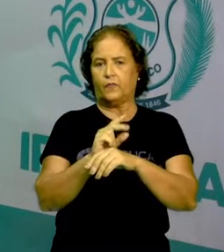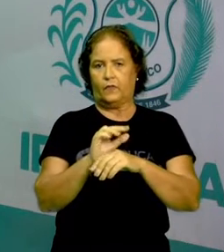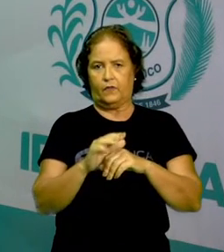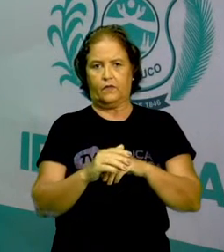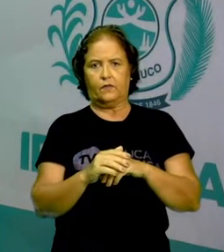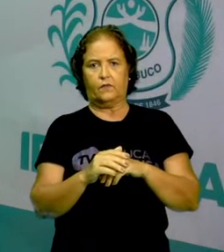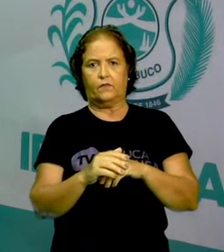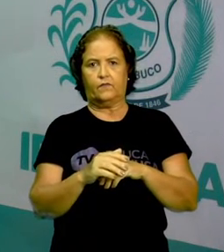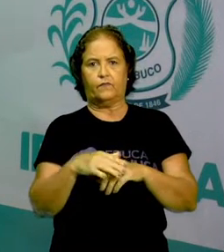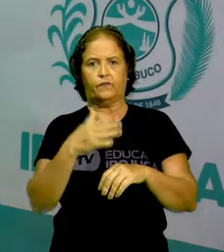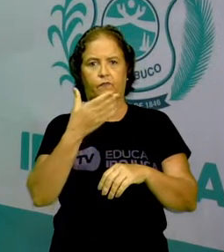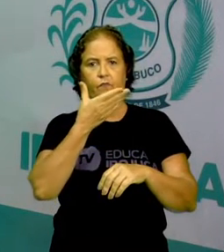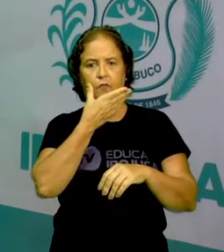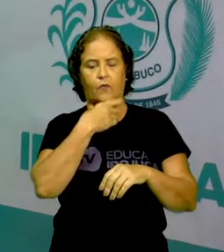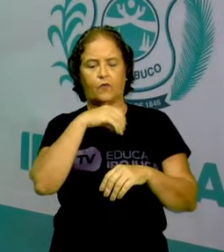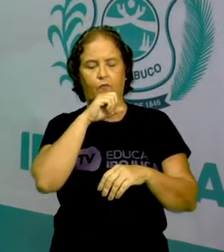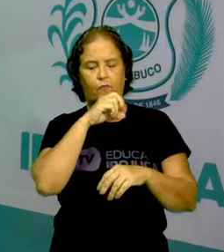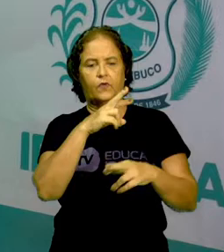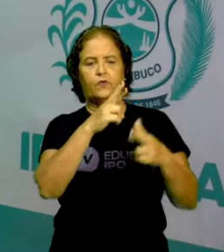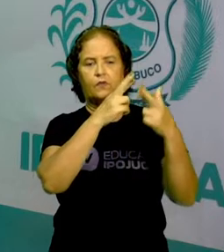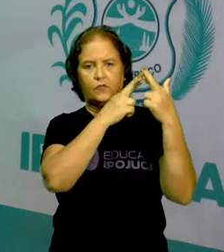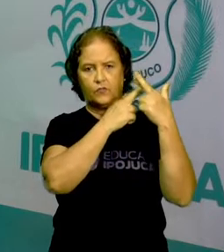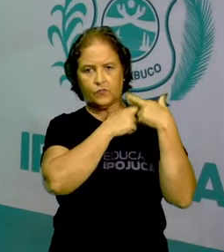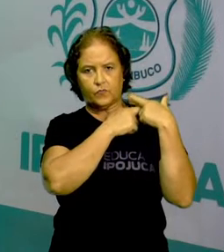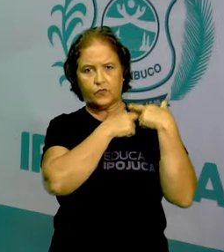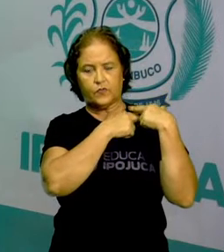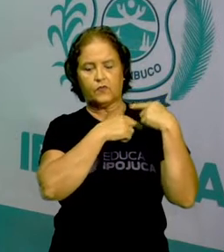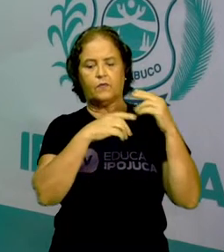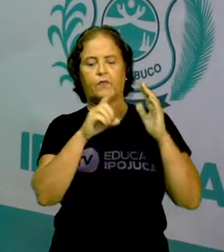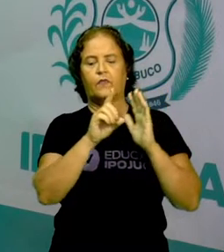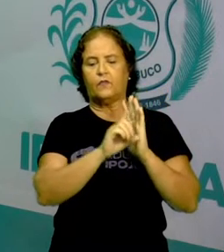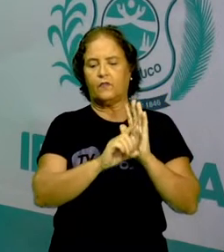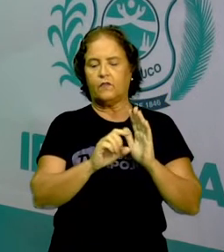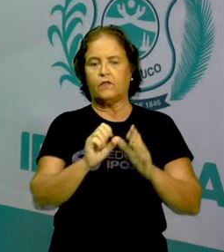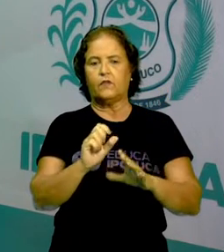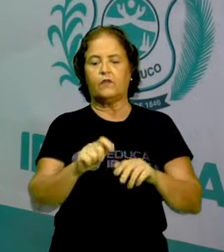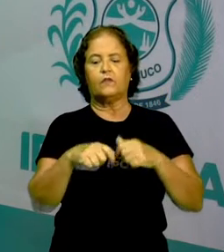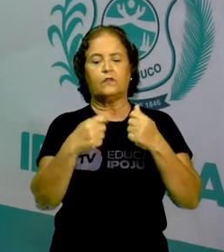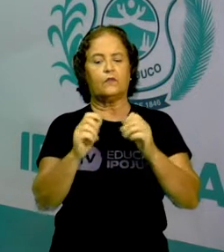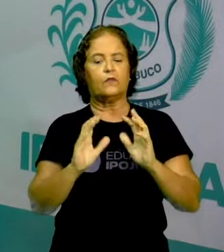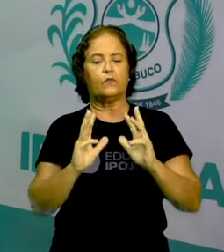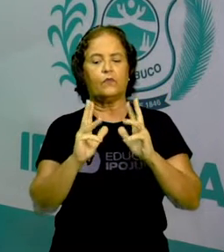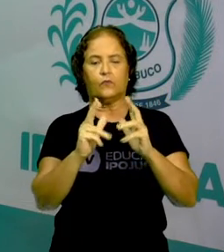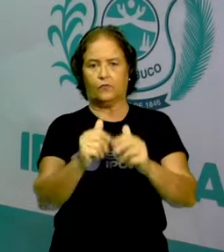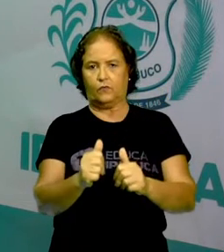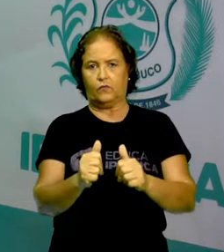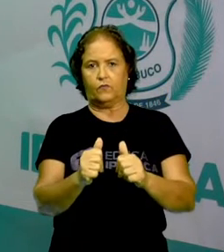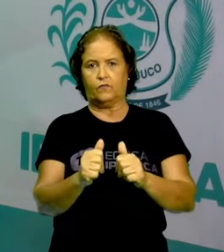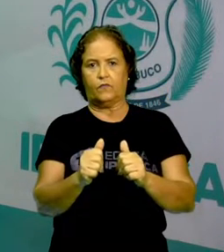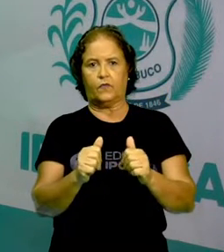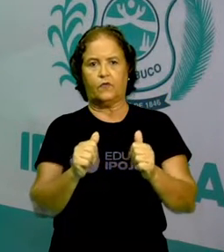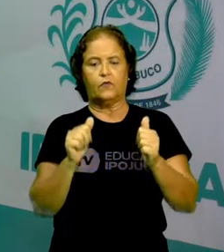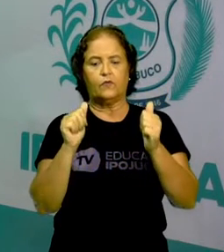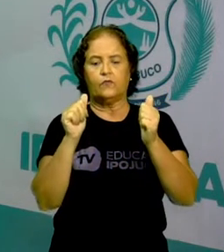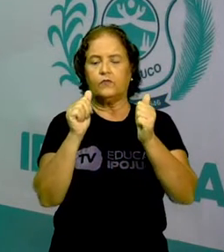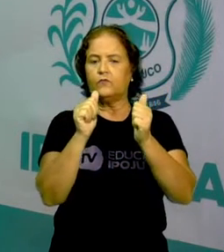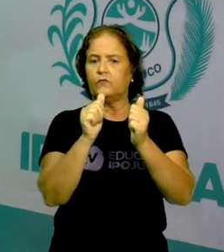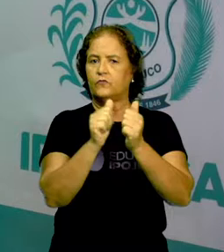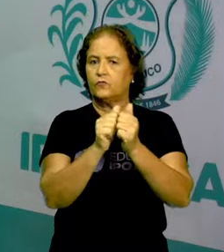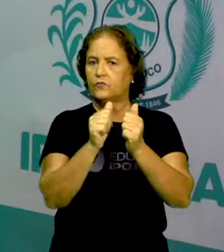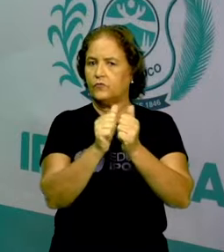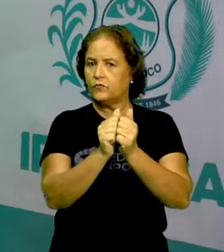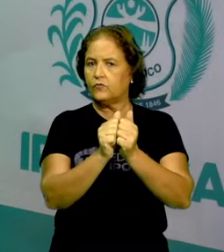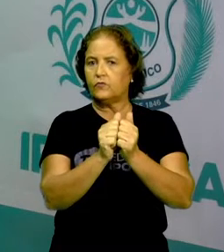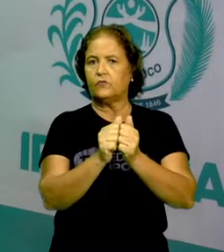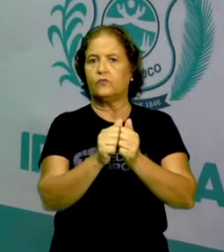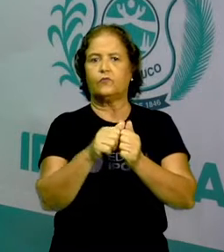o pai é responsável por isso. É o dever do pai garantir tudo isso. Juntamente com quem? Com